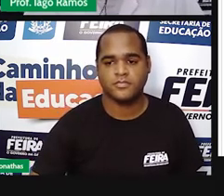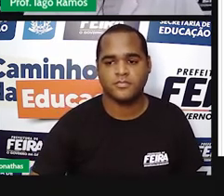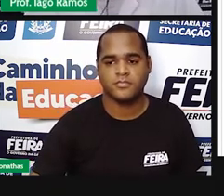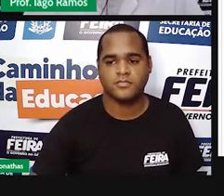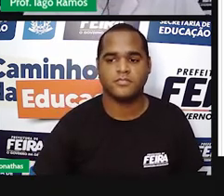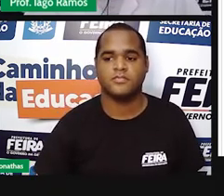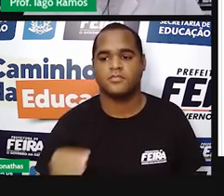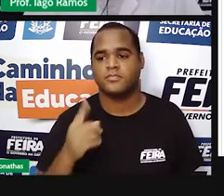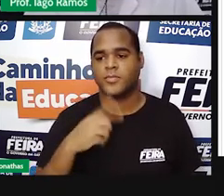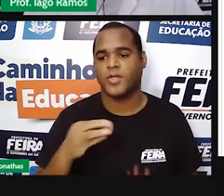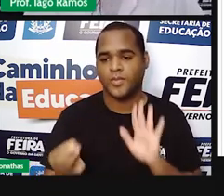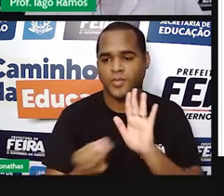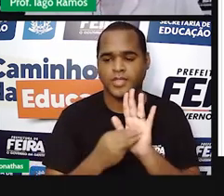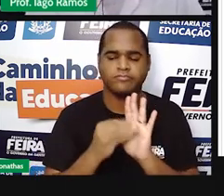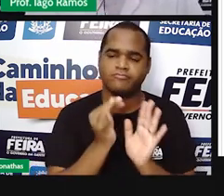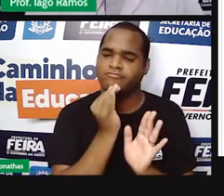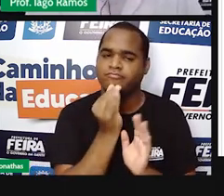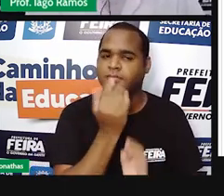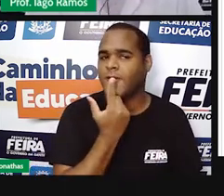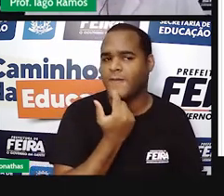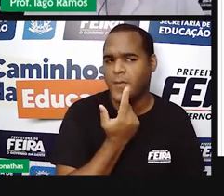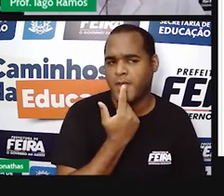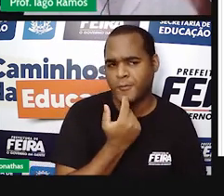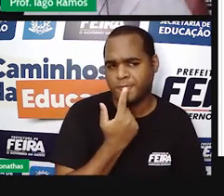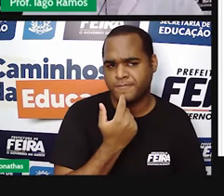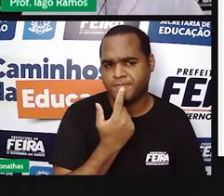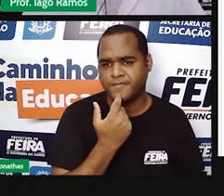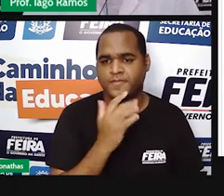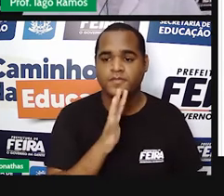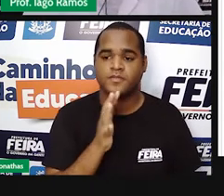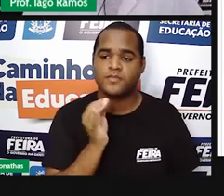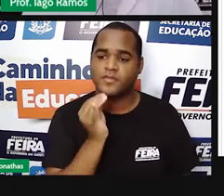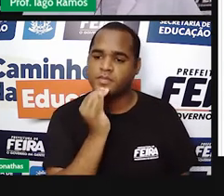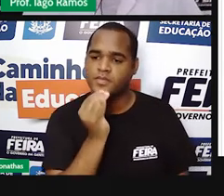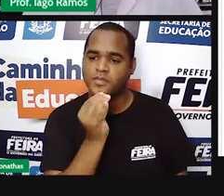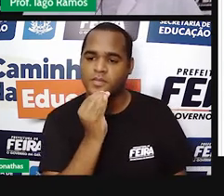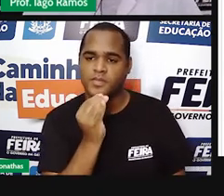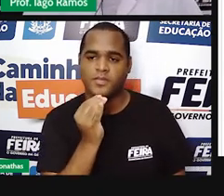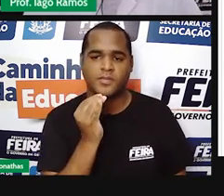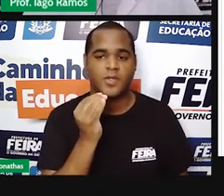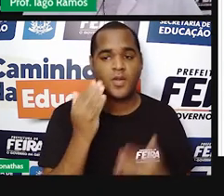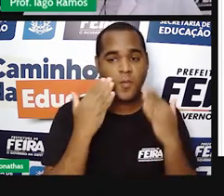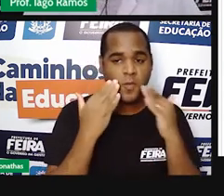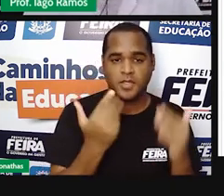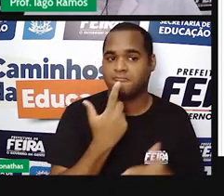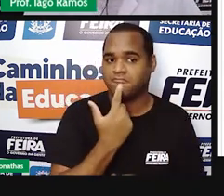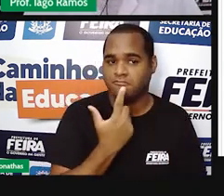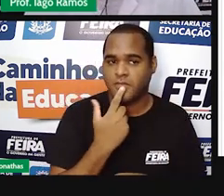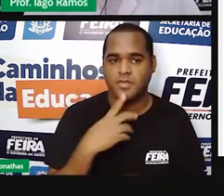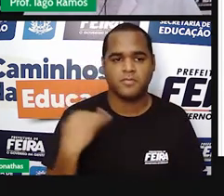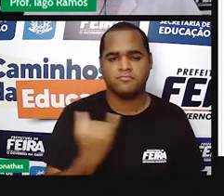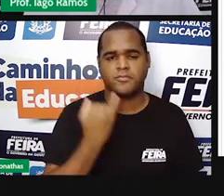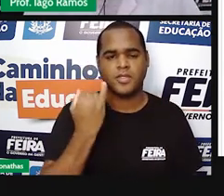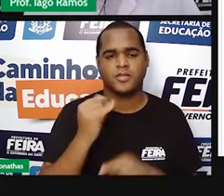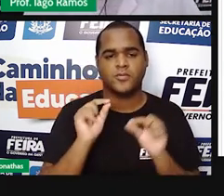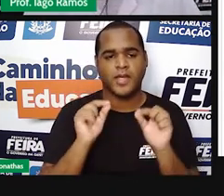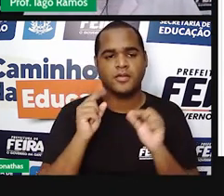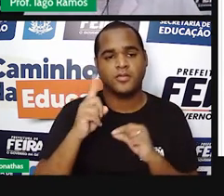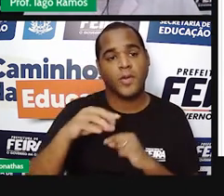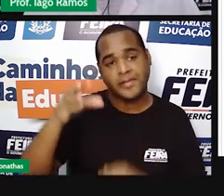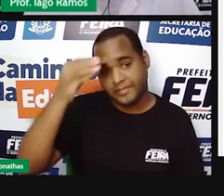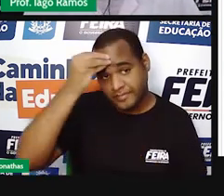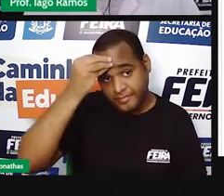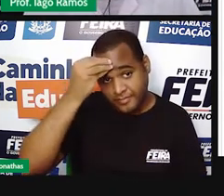Que tal a gente colocar isso aqui, sei lá, de vermelho, né? Para mostrar que é uma coisa importante que a gente precisa